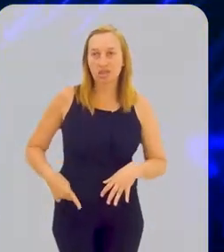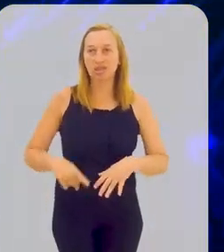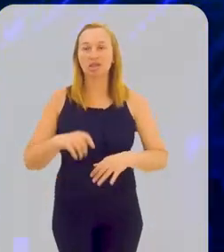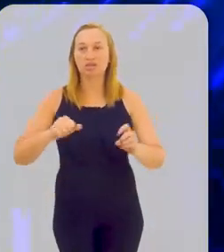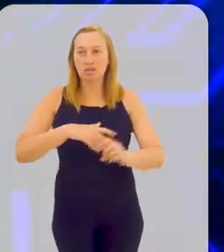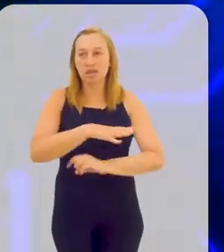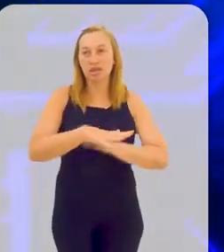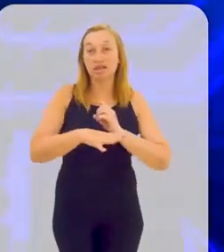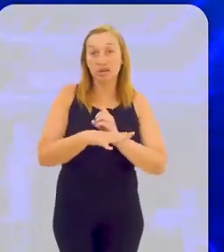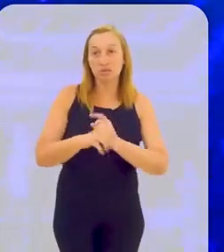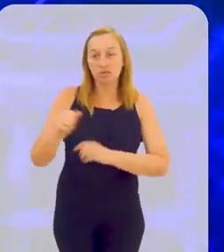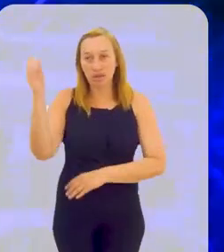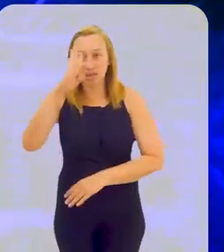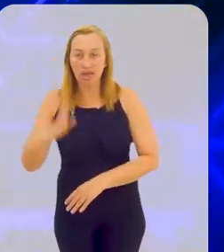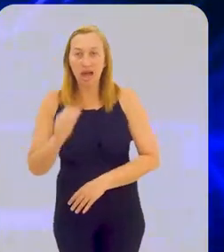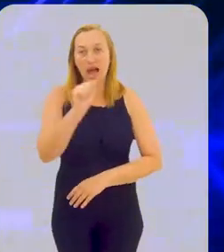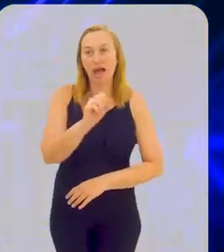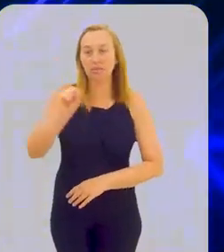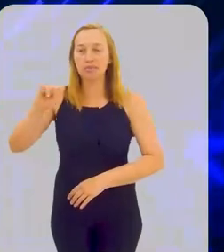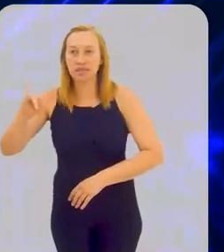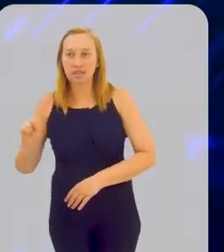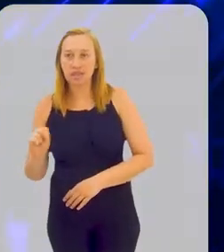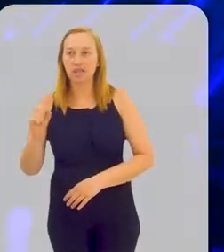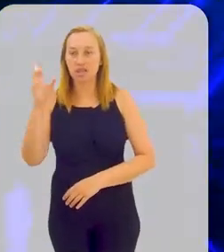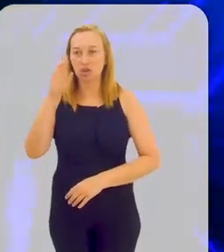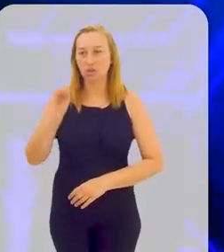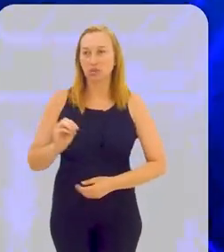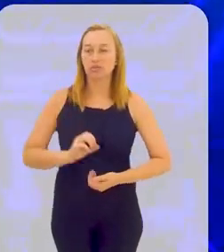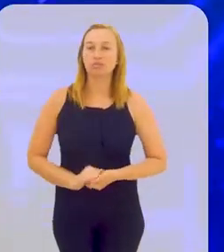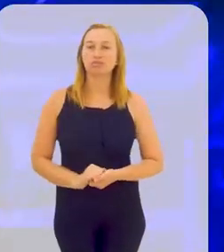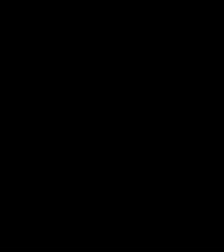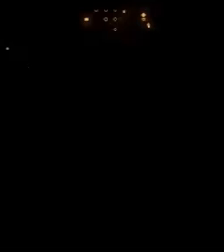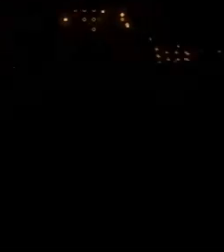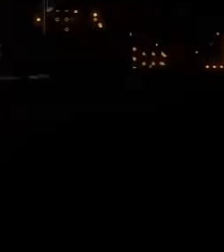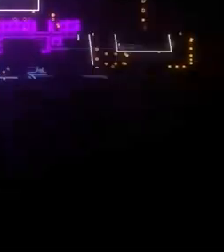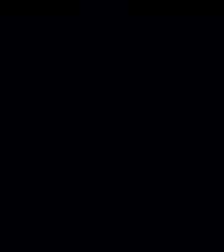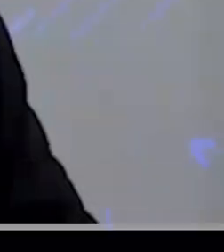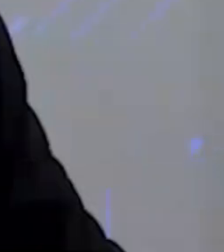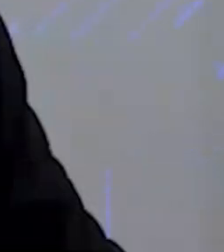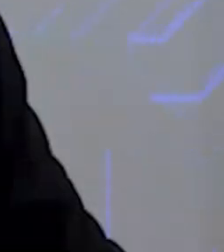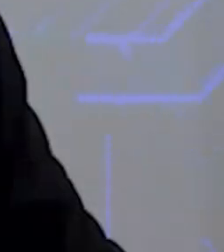Engenharia Sanitária e Ambiental, a ABS-Rio, Miguel Alvarenga.